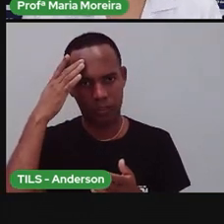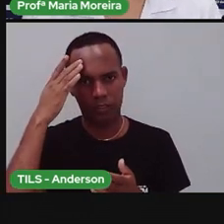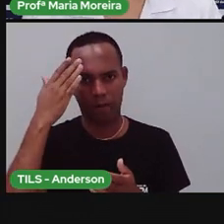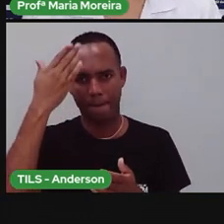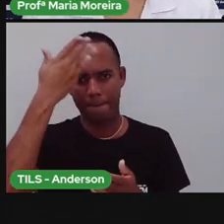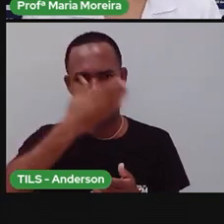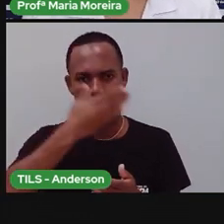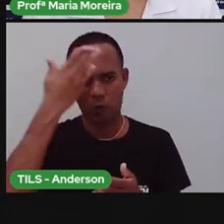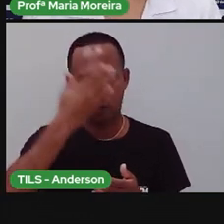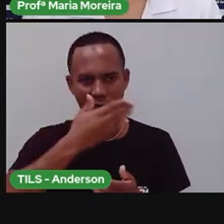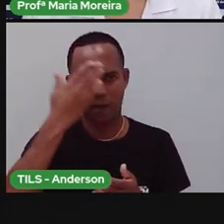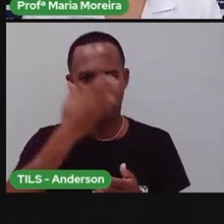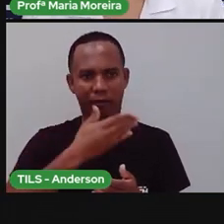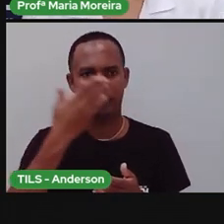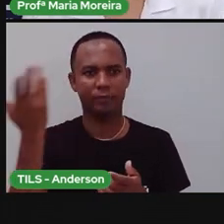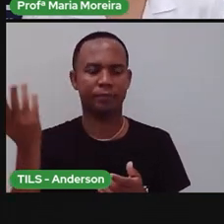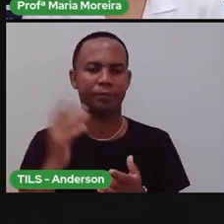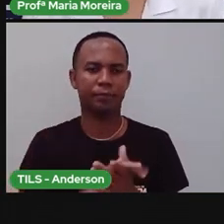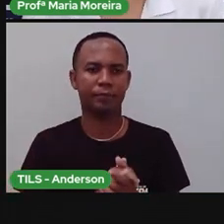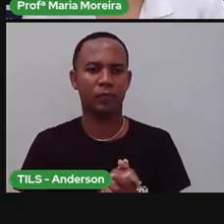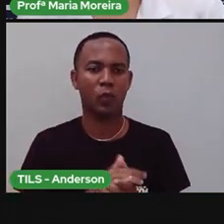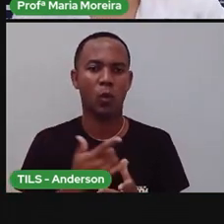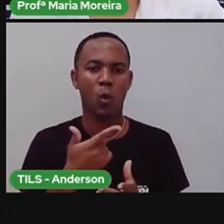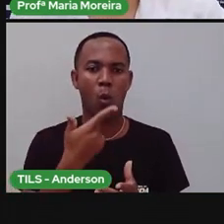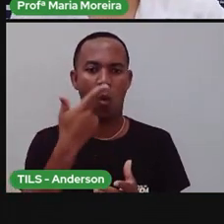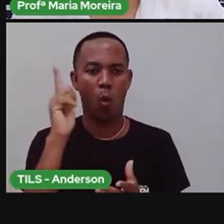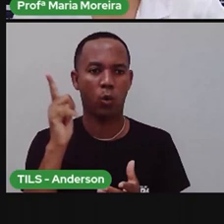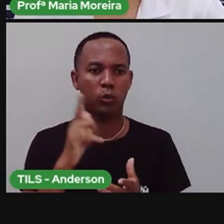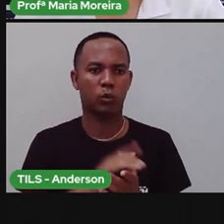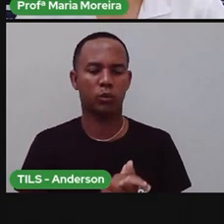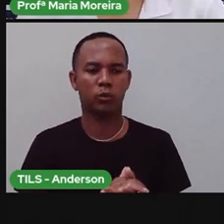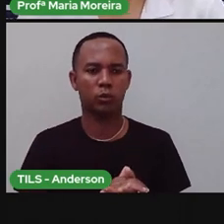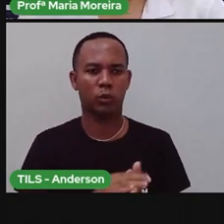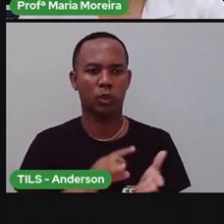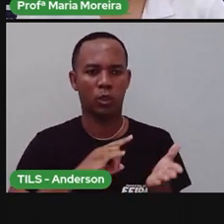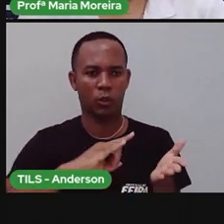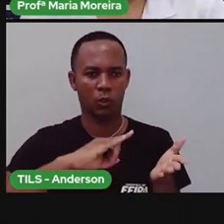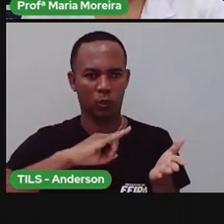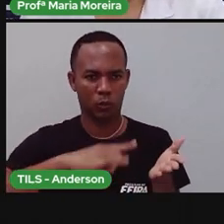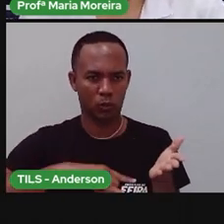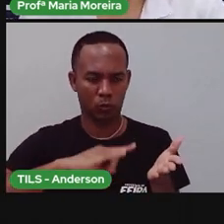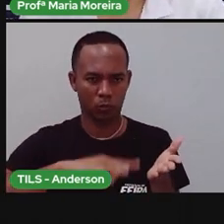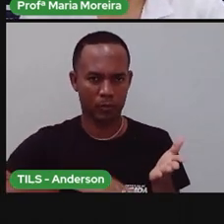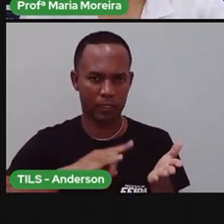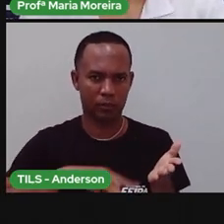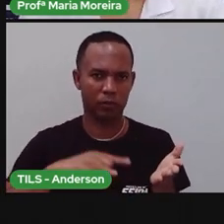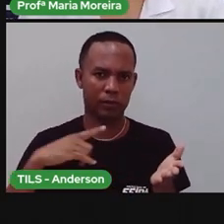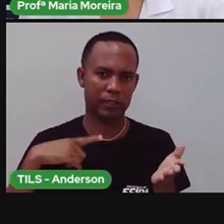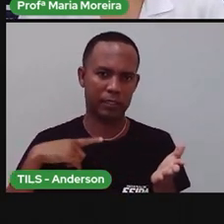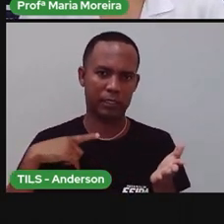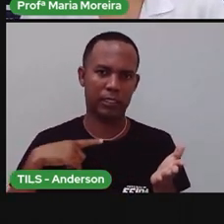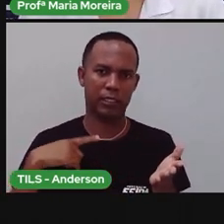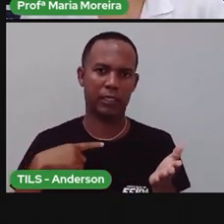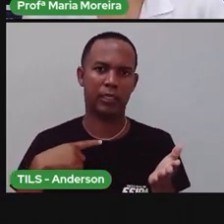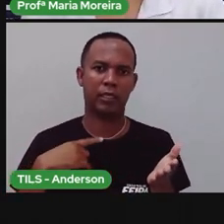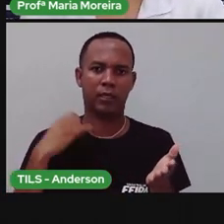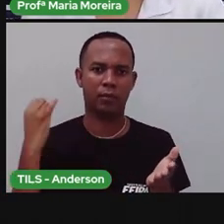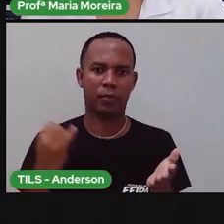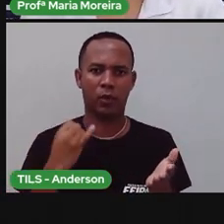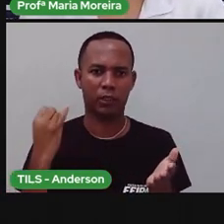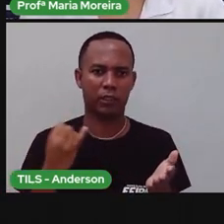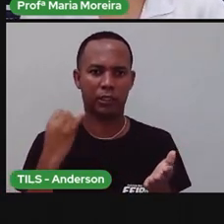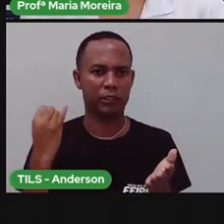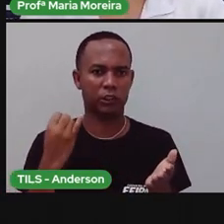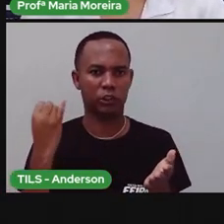provar que são elas, né? Bom, outro documento que devemos ter, e que a maioria de vocês já devem ter, o mais importante